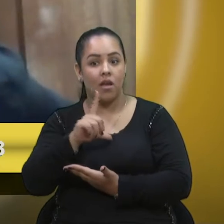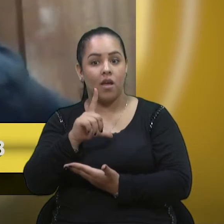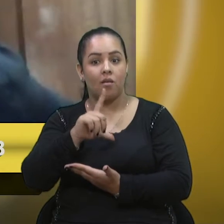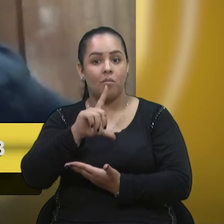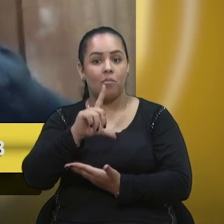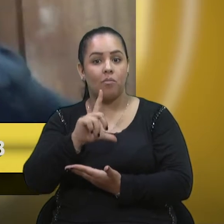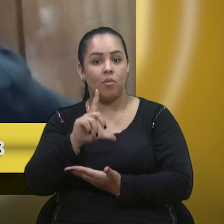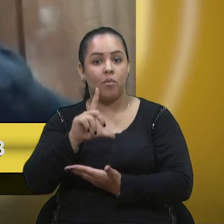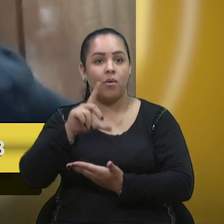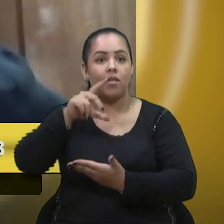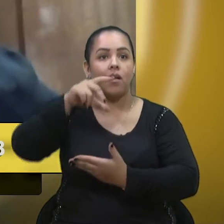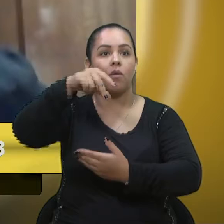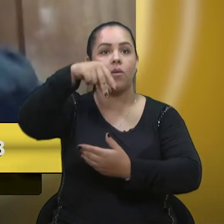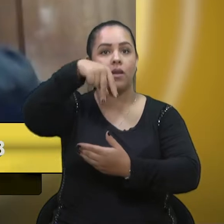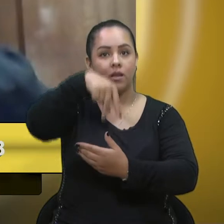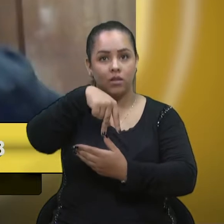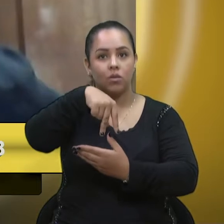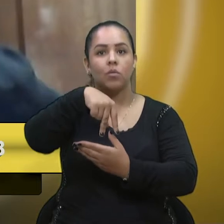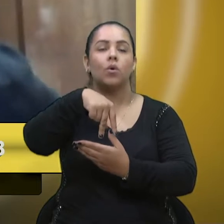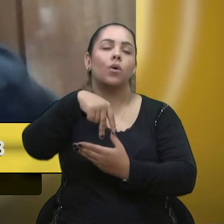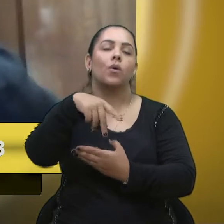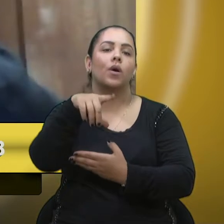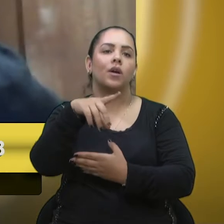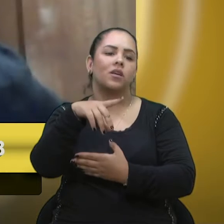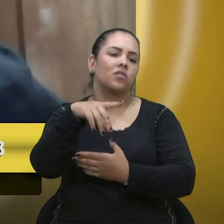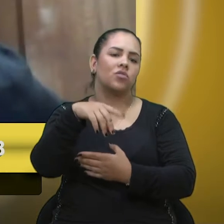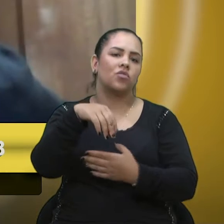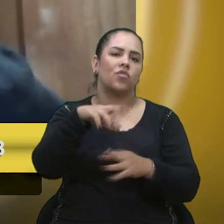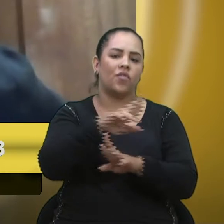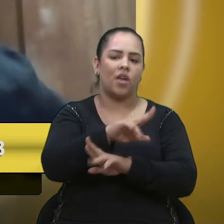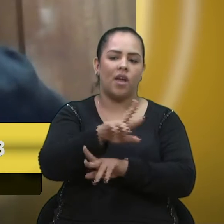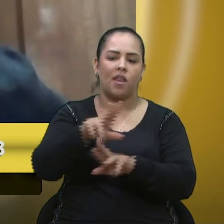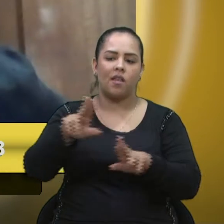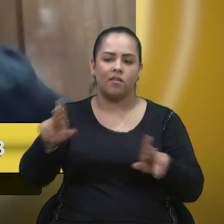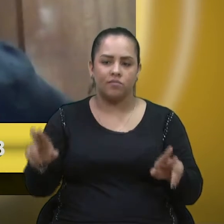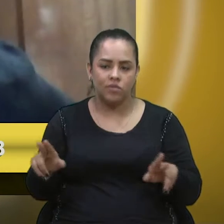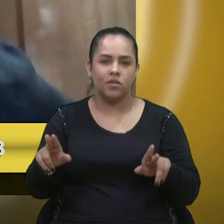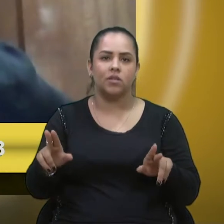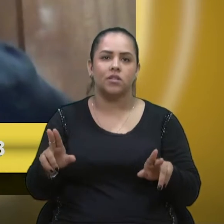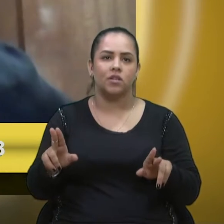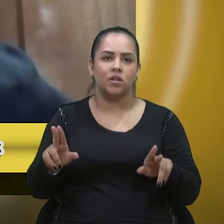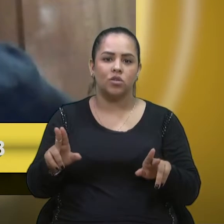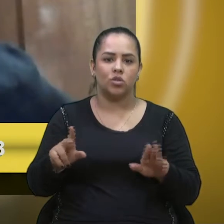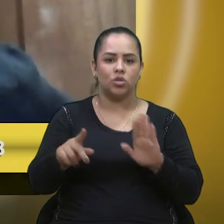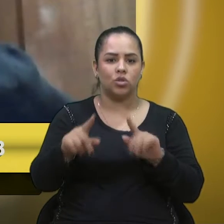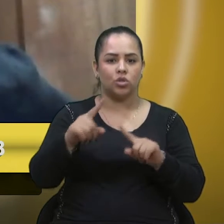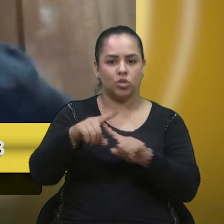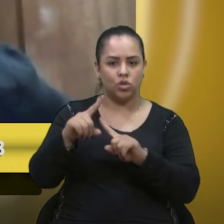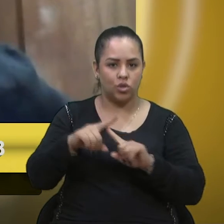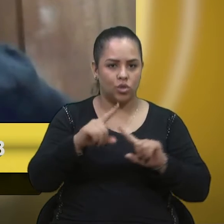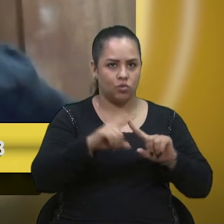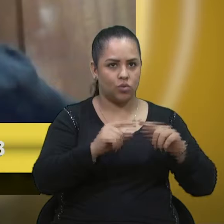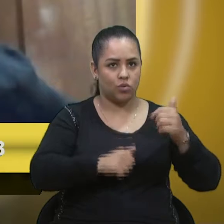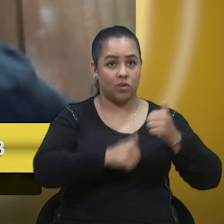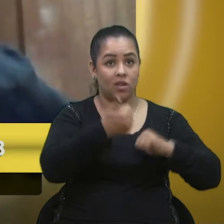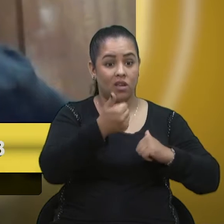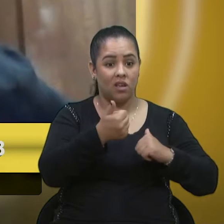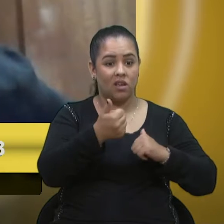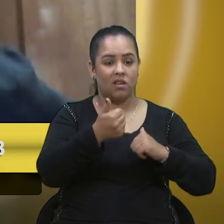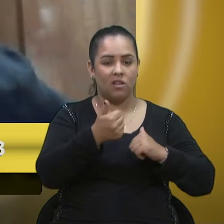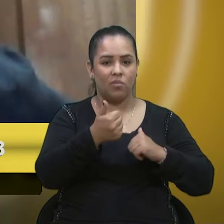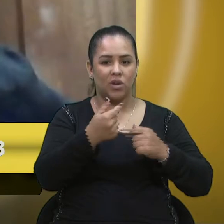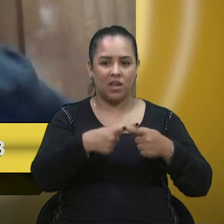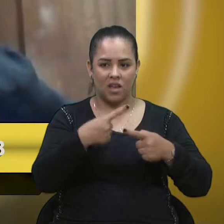A Caixa do Sul se perdeu nos últimos três, quatro anos, desprezou, inclusive, uma das principais ferramentas de